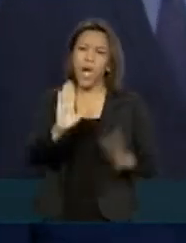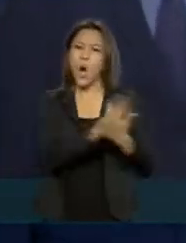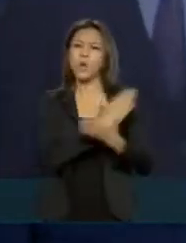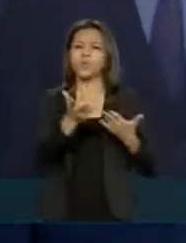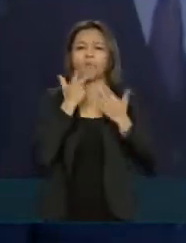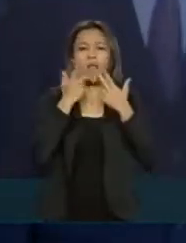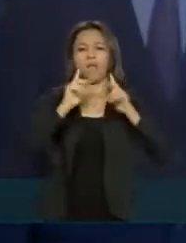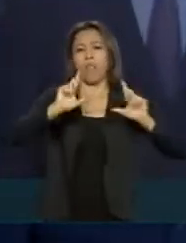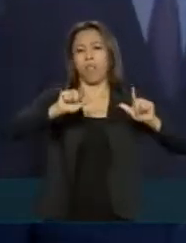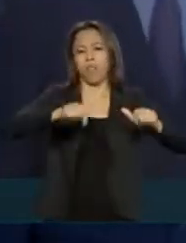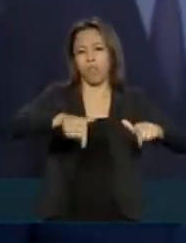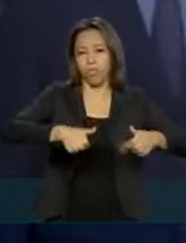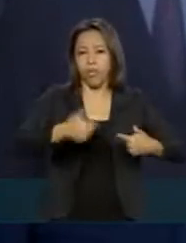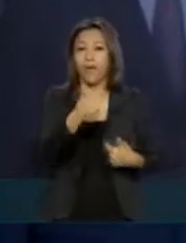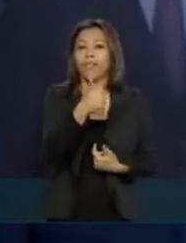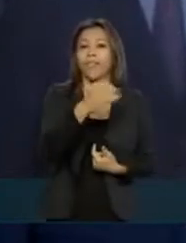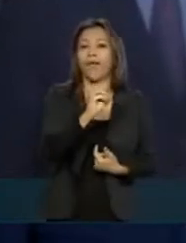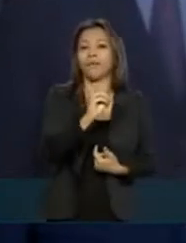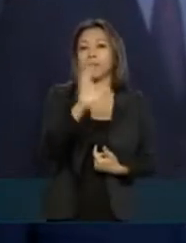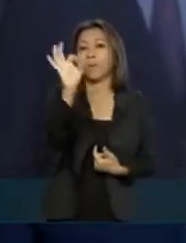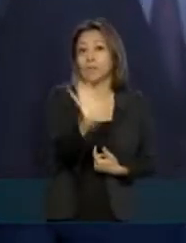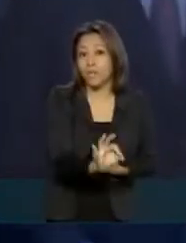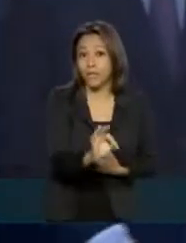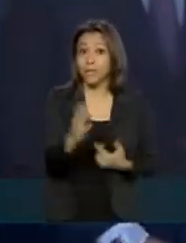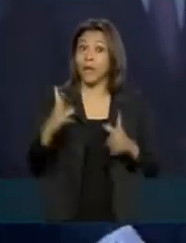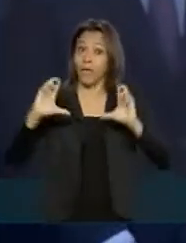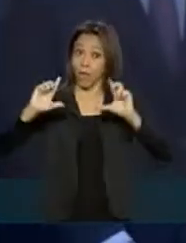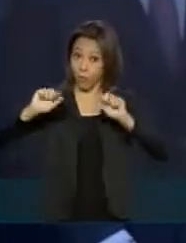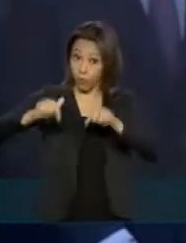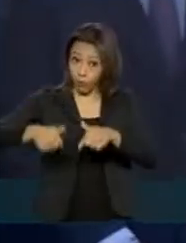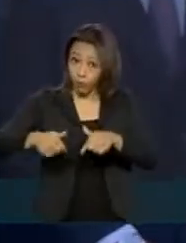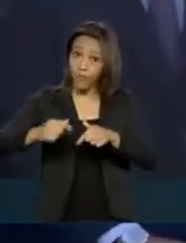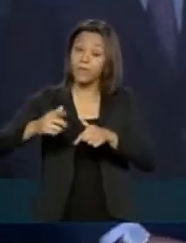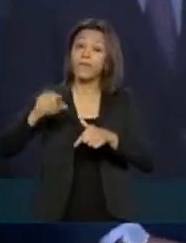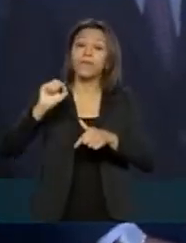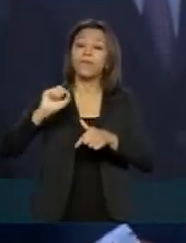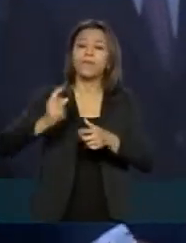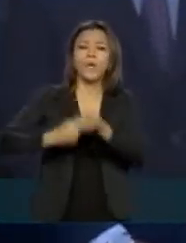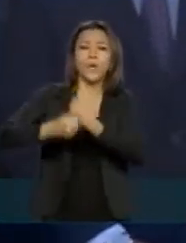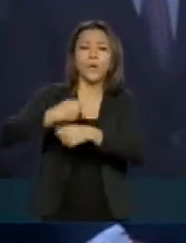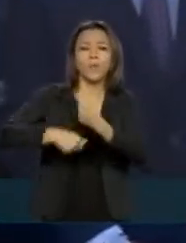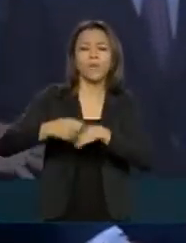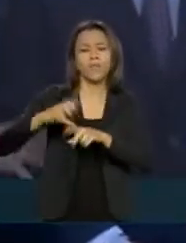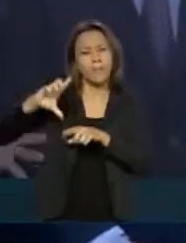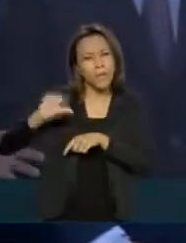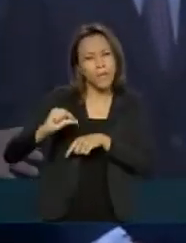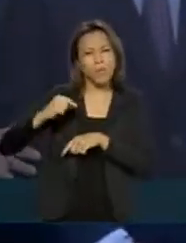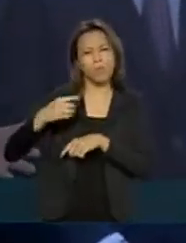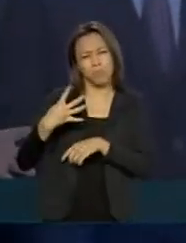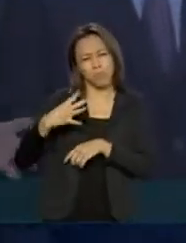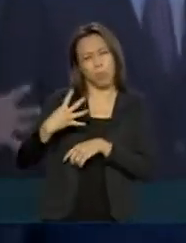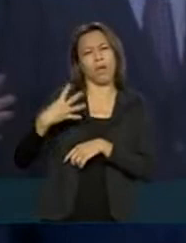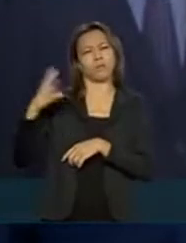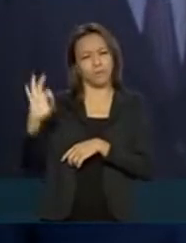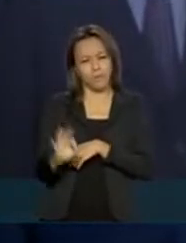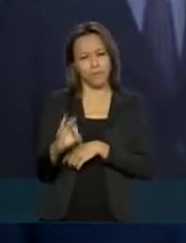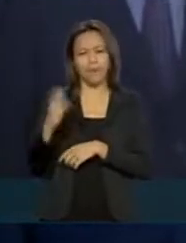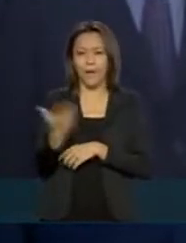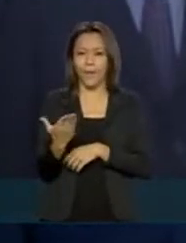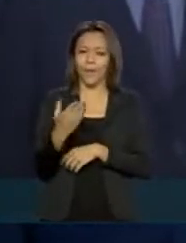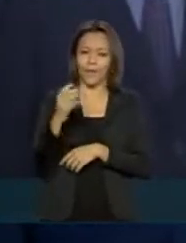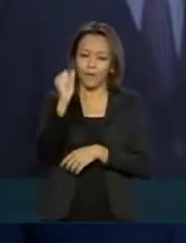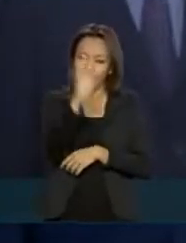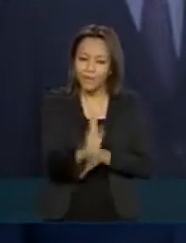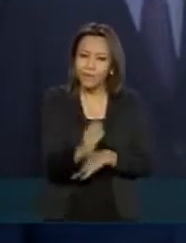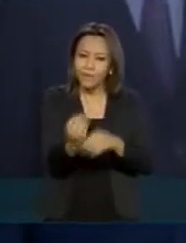10% ao final do ano. A retração será menor do que 4,5%. E o Brasil cria as condições, com a retomada da